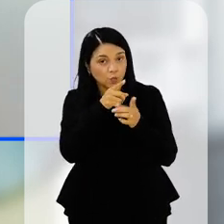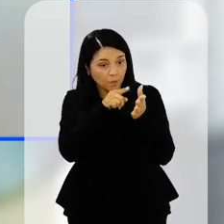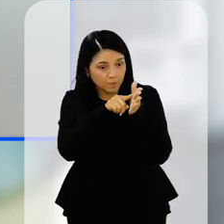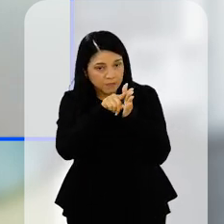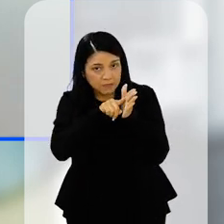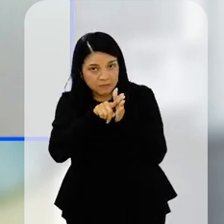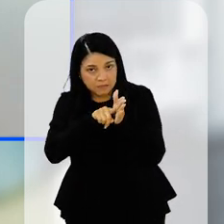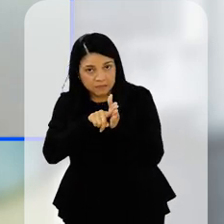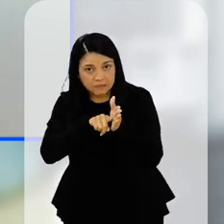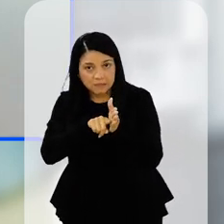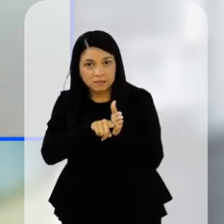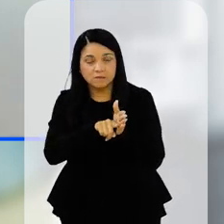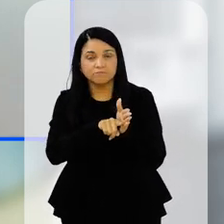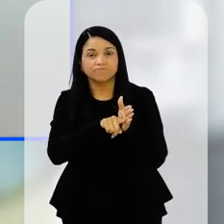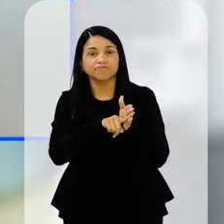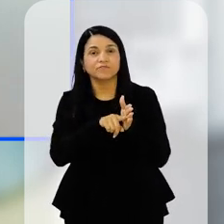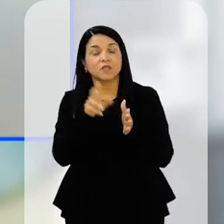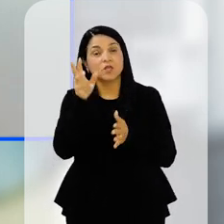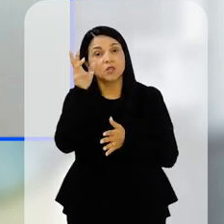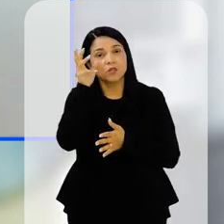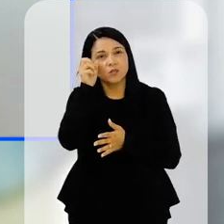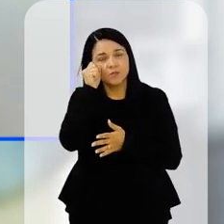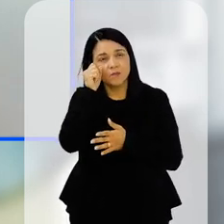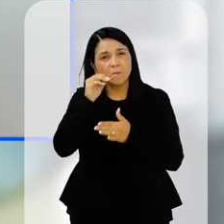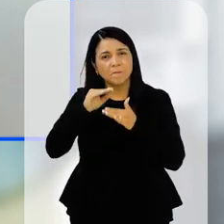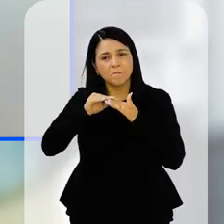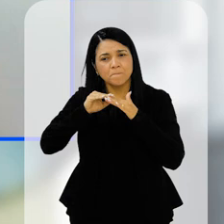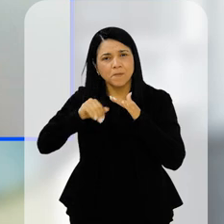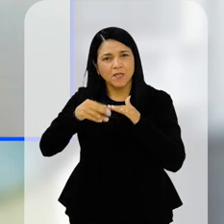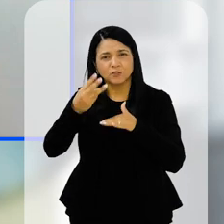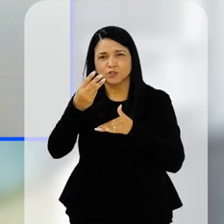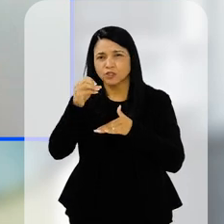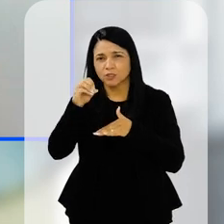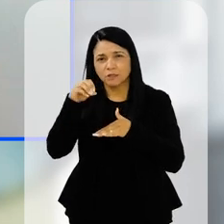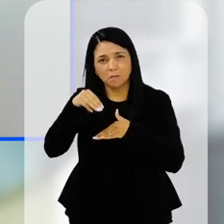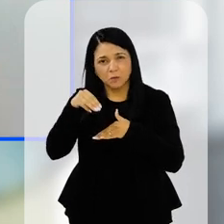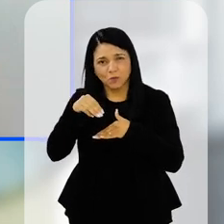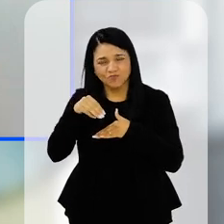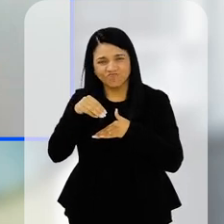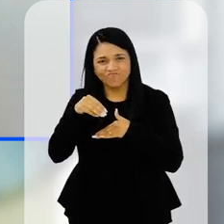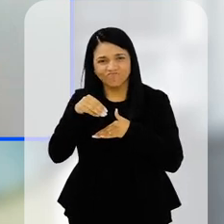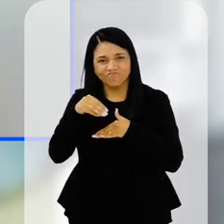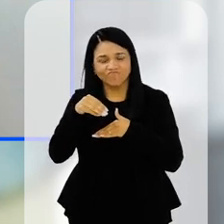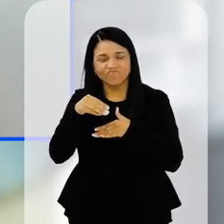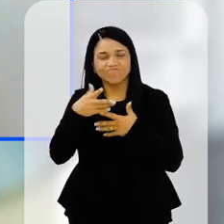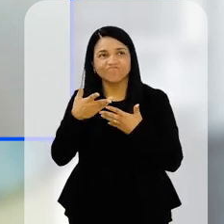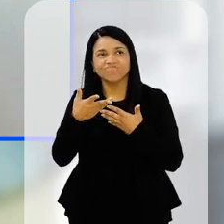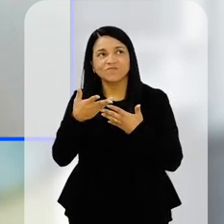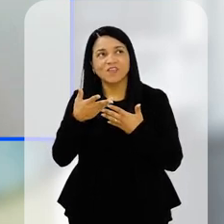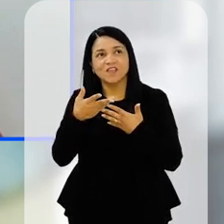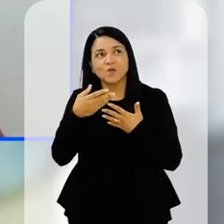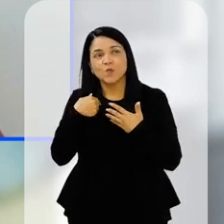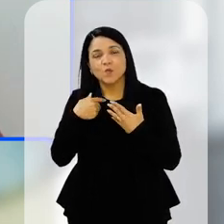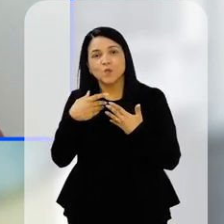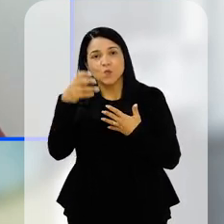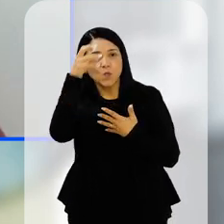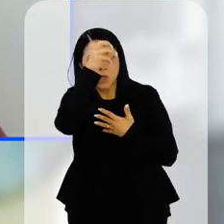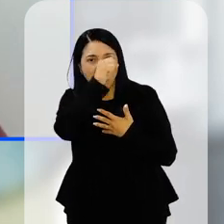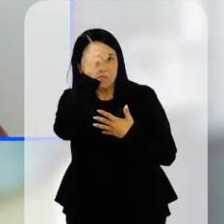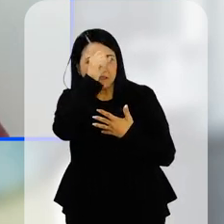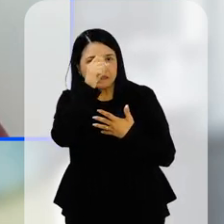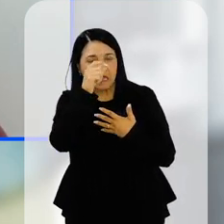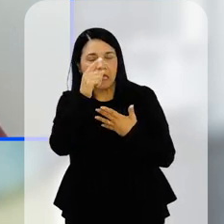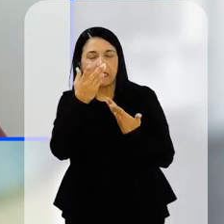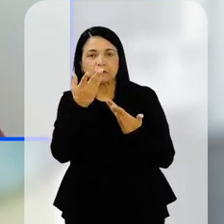pesquisas do laboratório é que as sonecas com menos de meia hora, elas não têm tanto efeito assim, não têm o mesmo